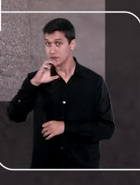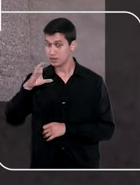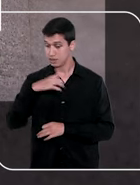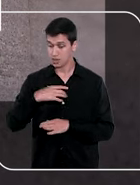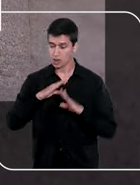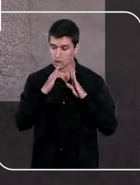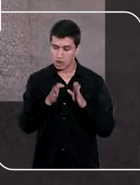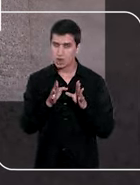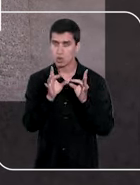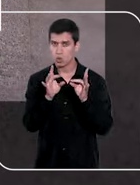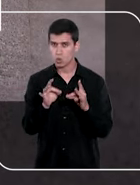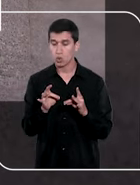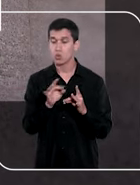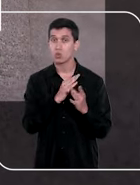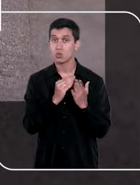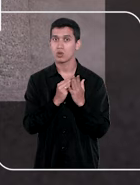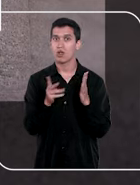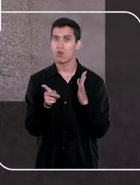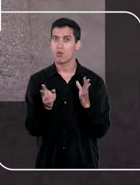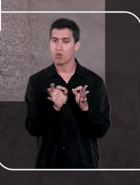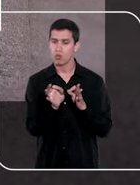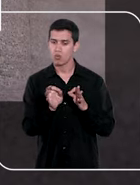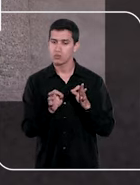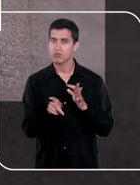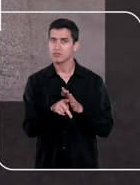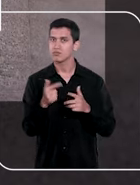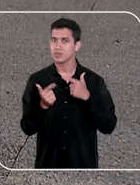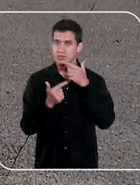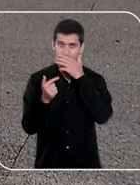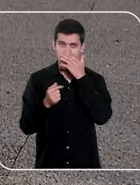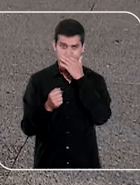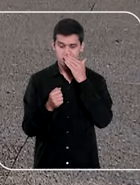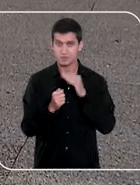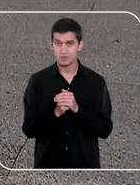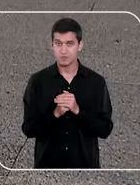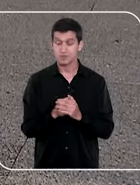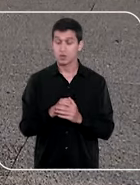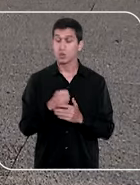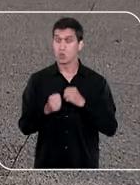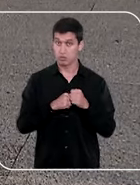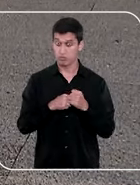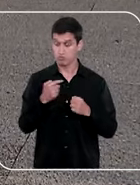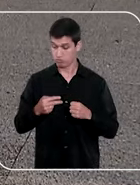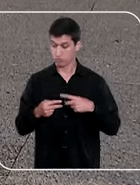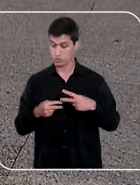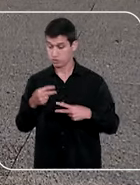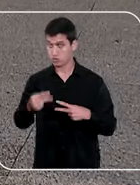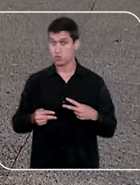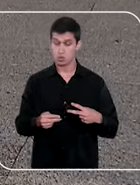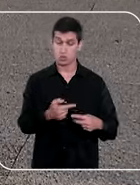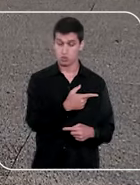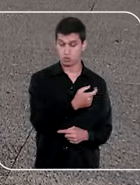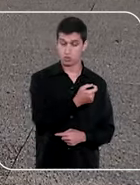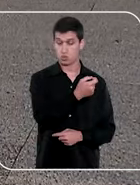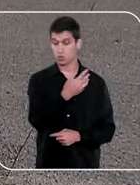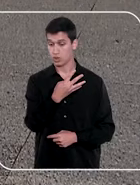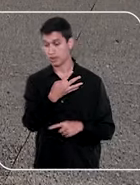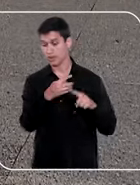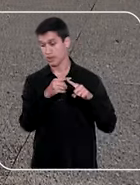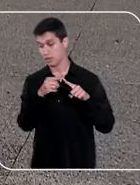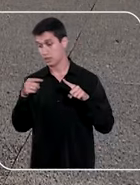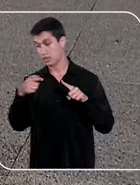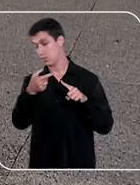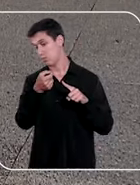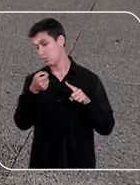definitivamente adotada como ferramenta de trabalho. No bienio 2004-2006, o tribunal